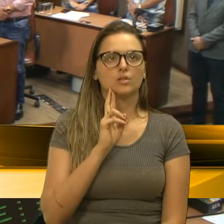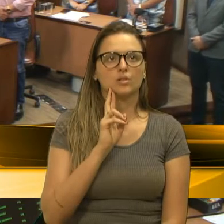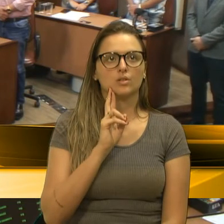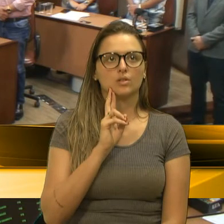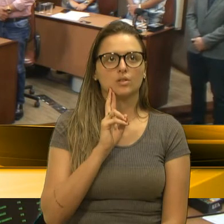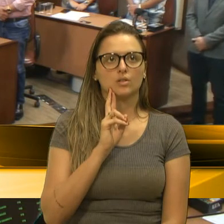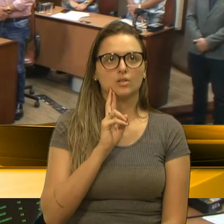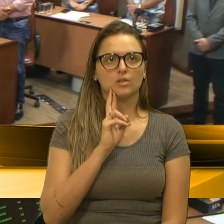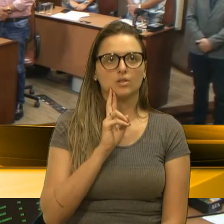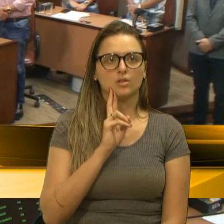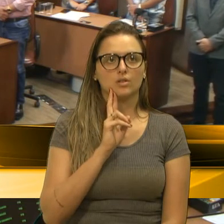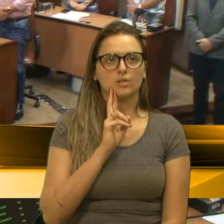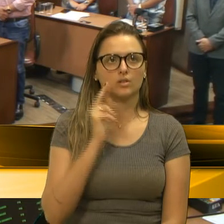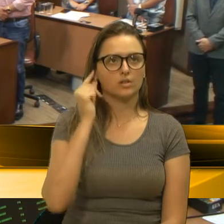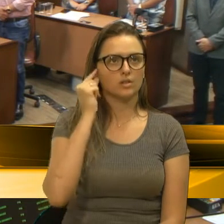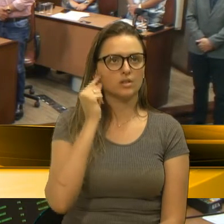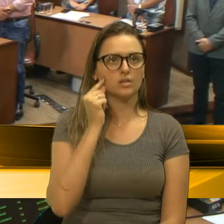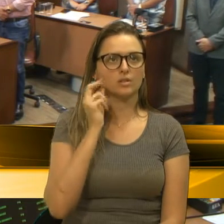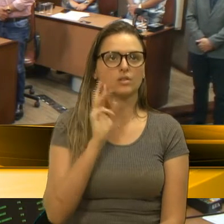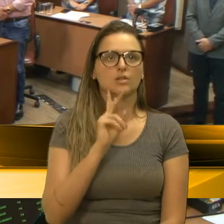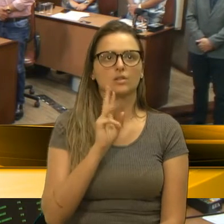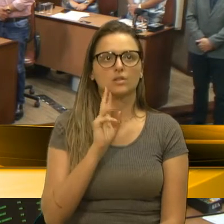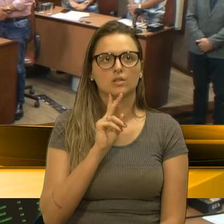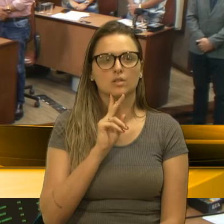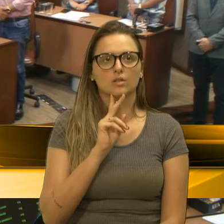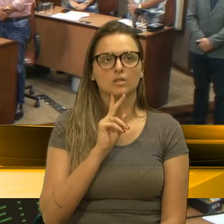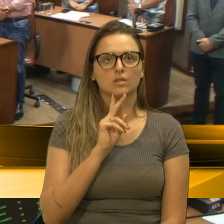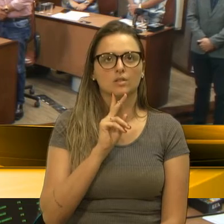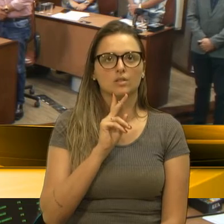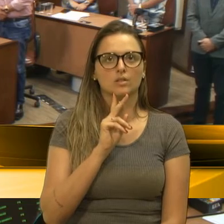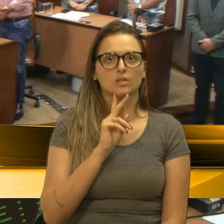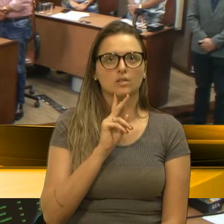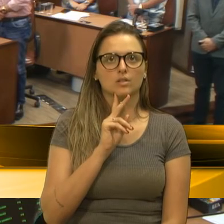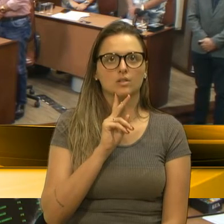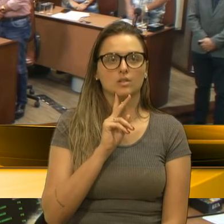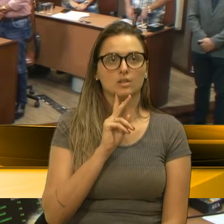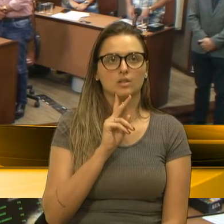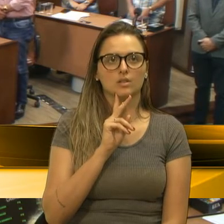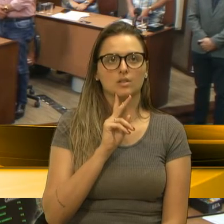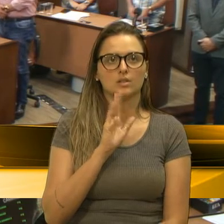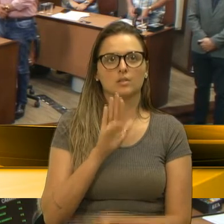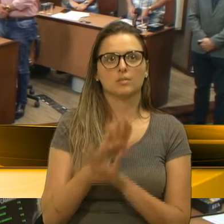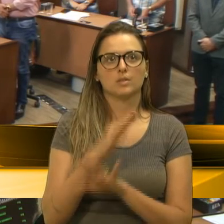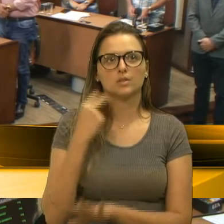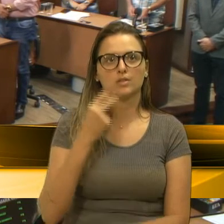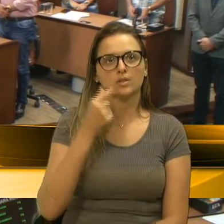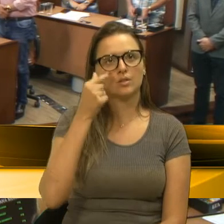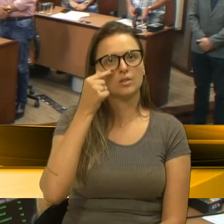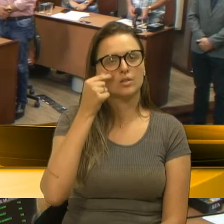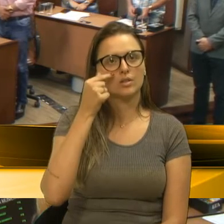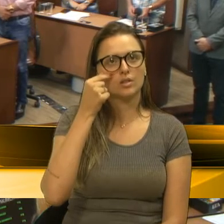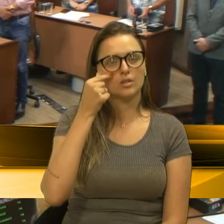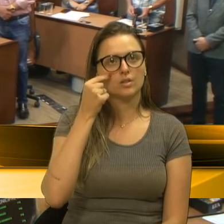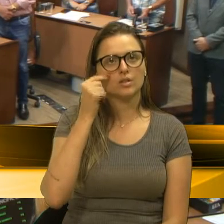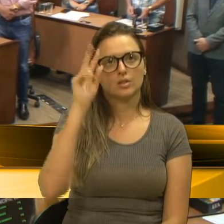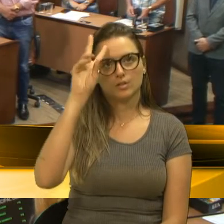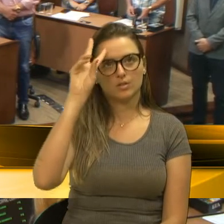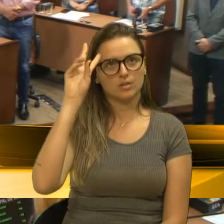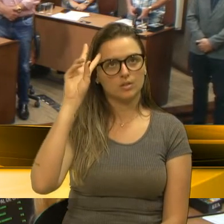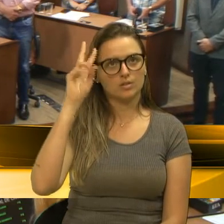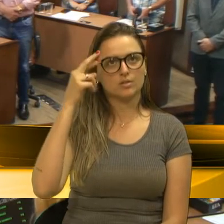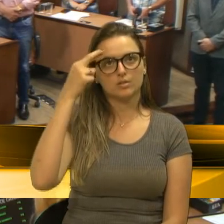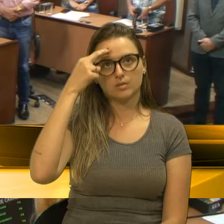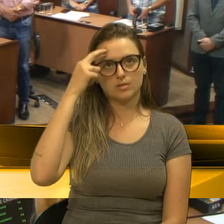Arlindo Bandeira e Renato Oliveira, os demais vereadores, Edilói Friço, Velocino